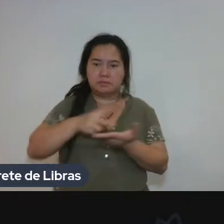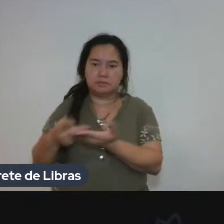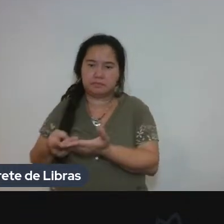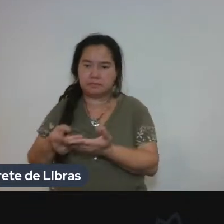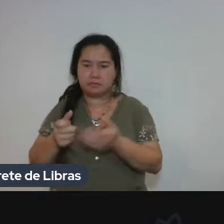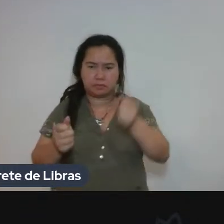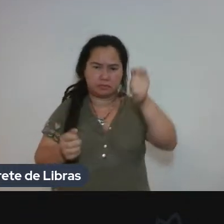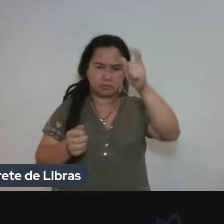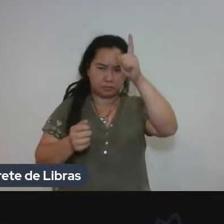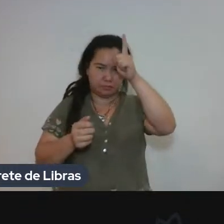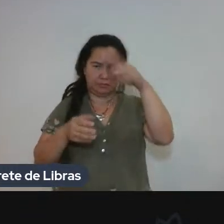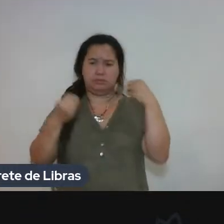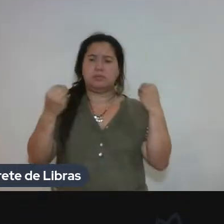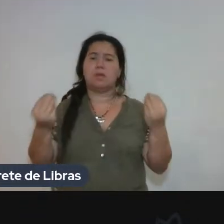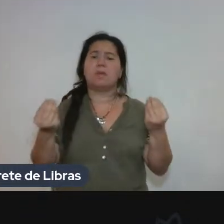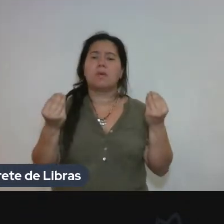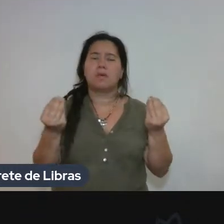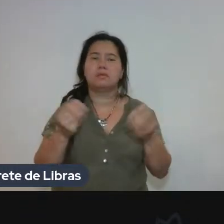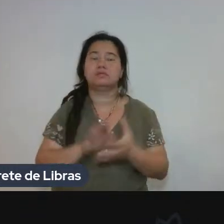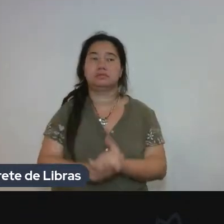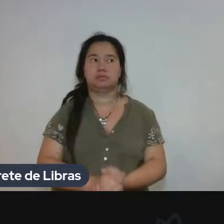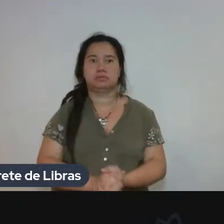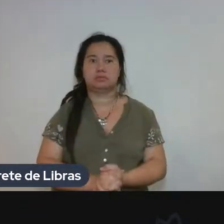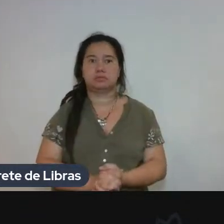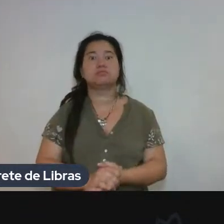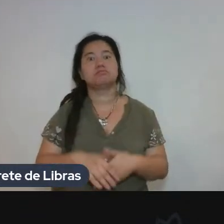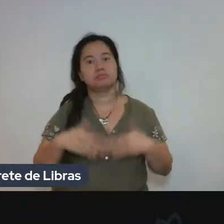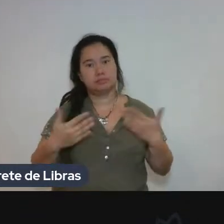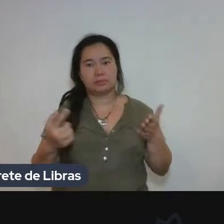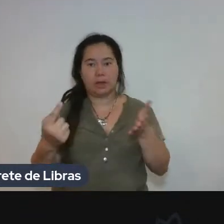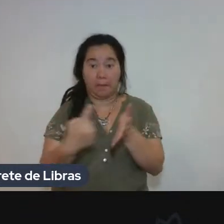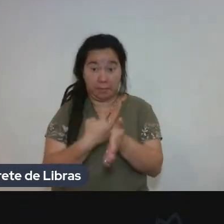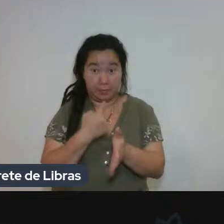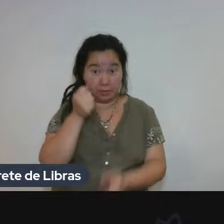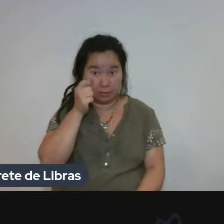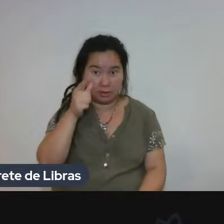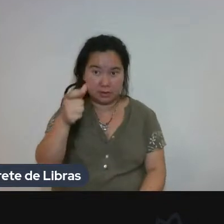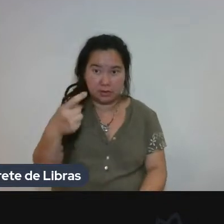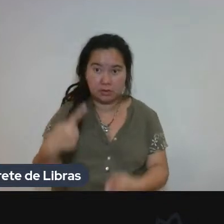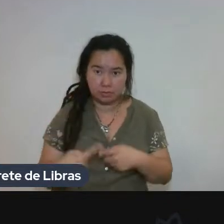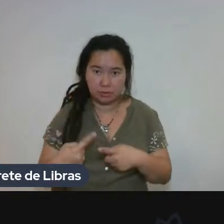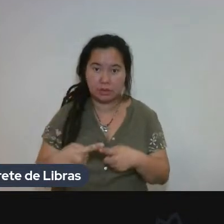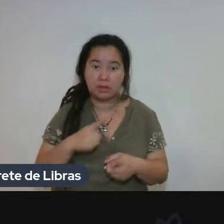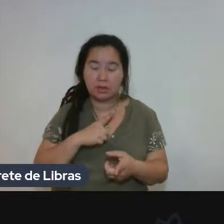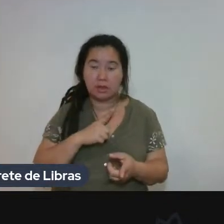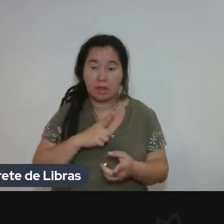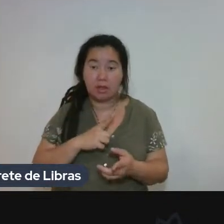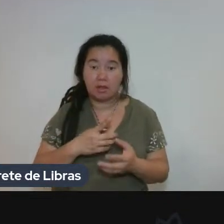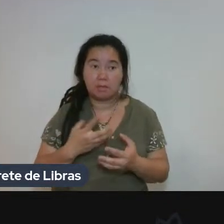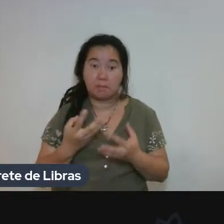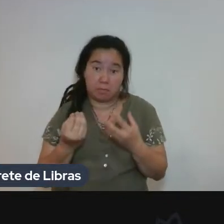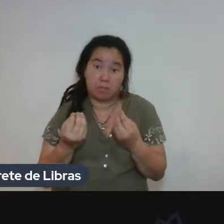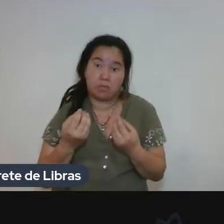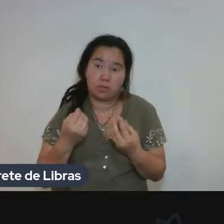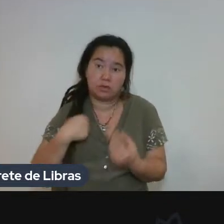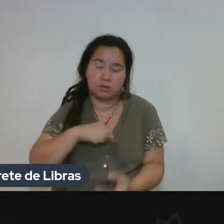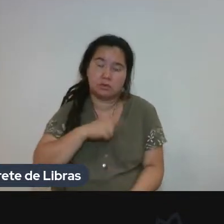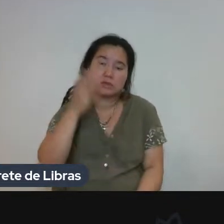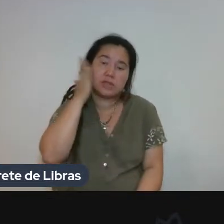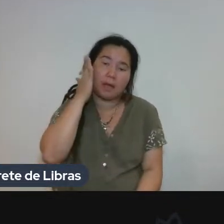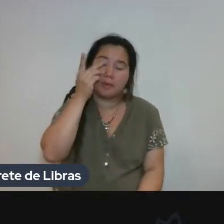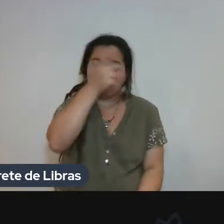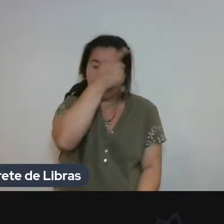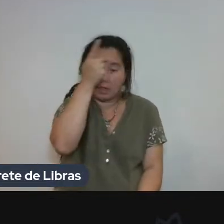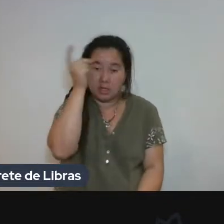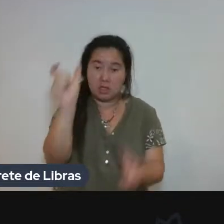é uma pergunta interessante, porque tem muito preconceito quando se fala da obra traduzida. Você tem que saber,